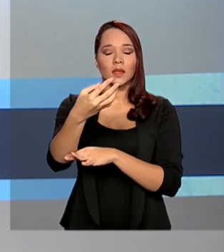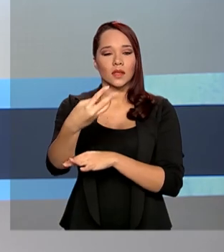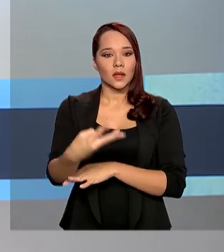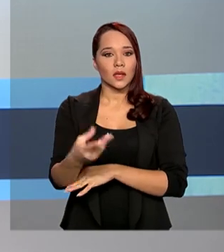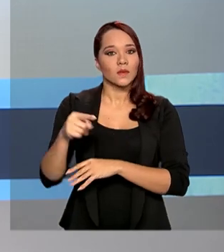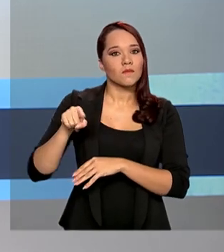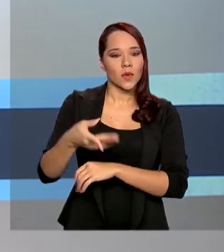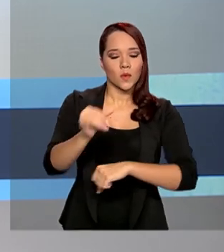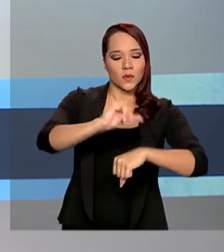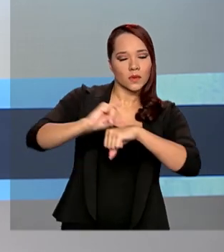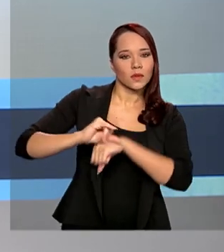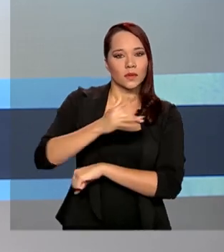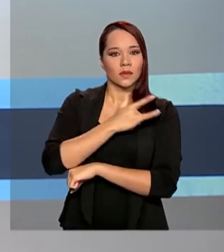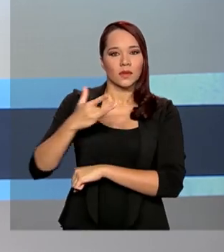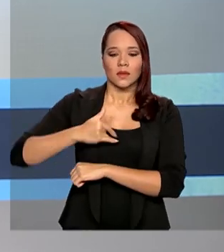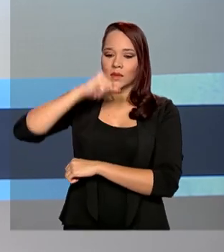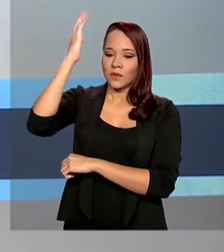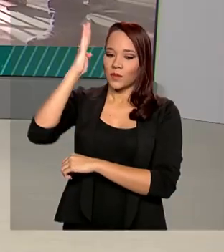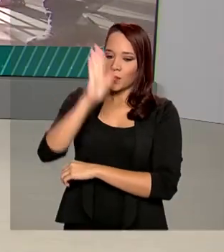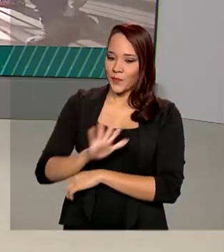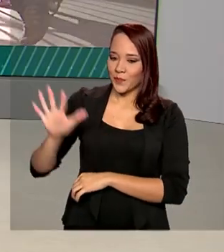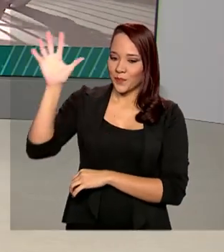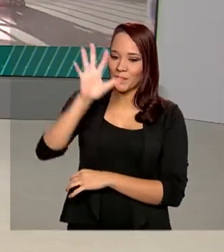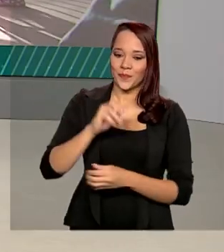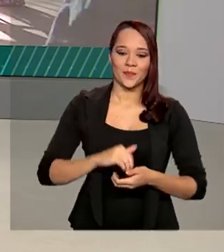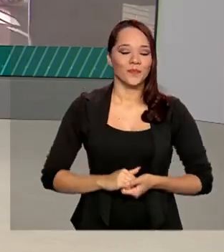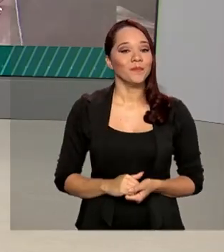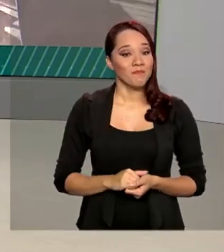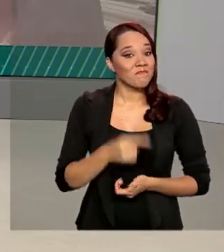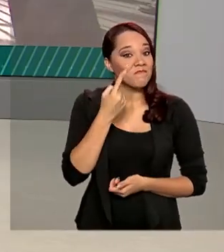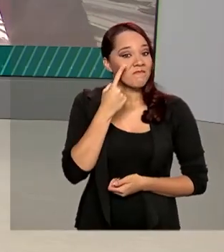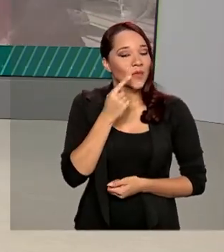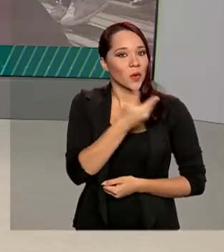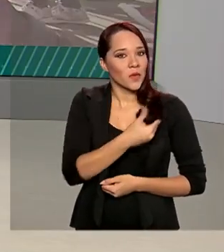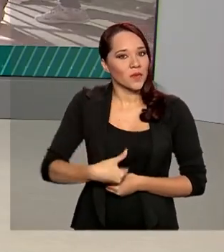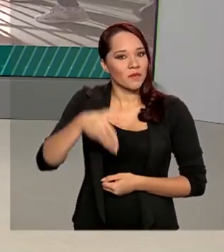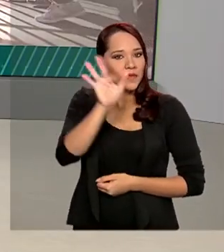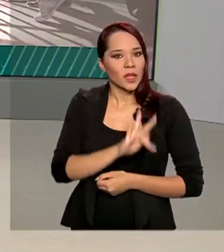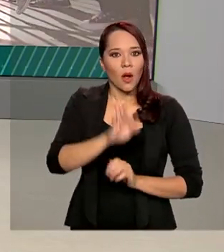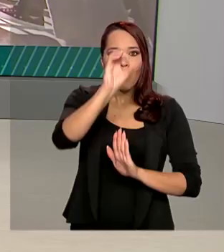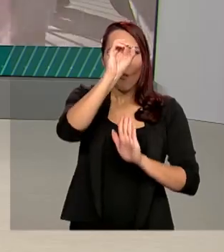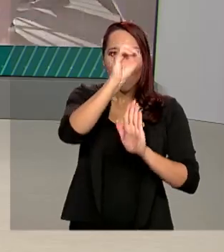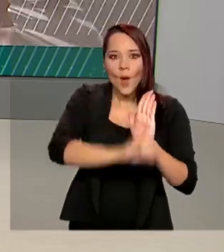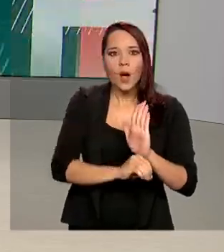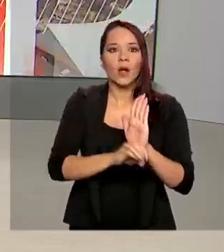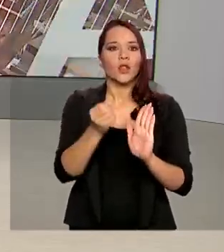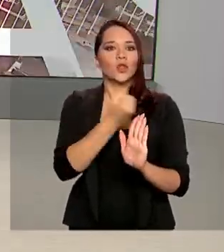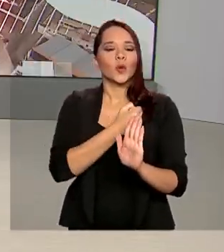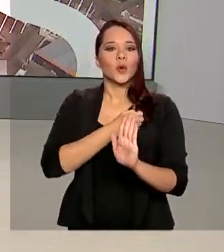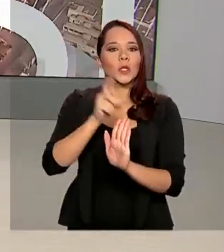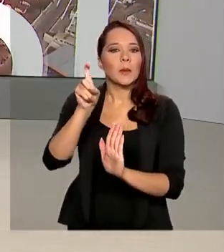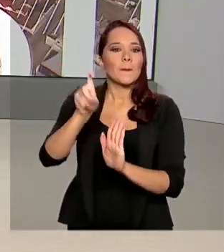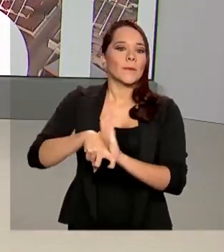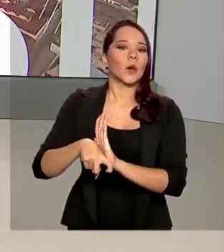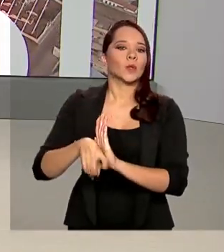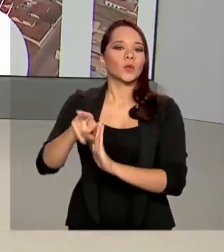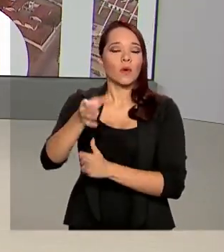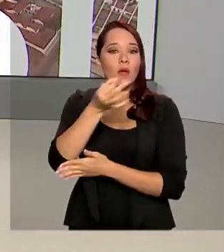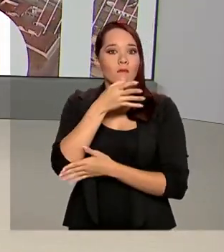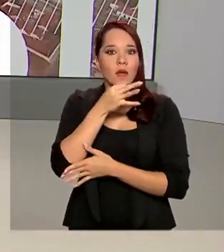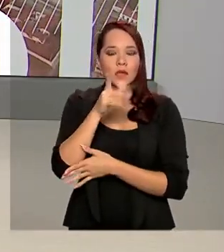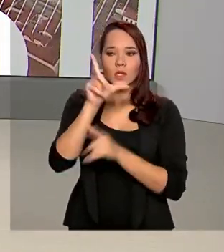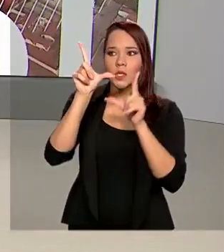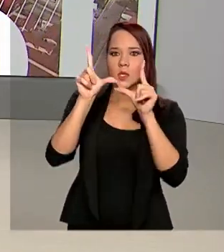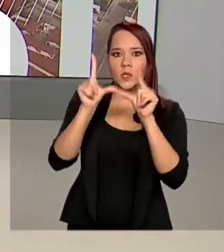postos de saúde em todo o país. E olha, o governo federal zerou a importação de um medicamento que ajuda a